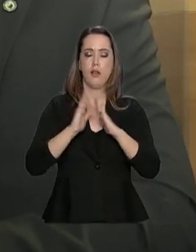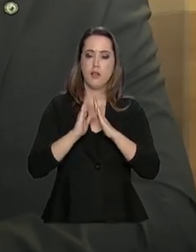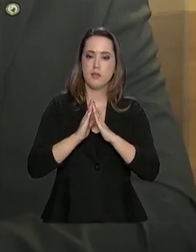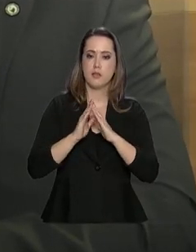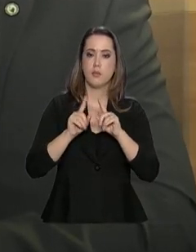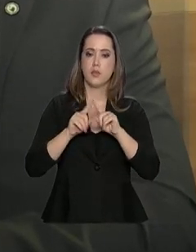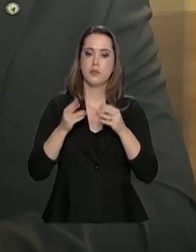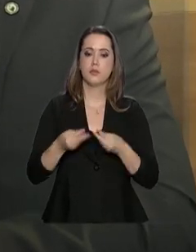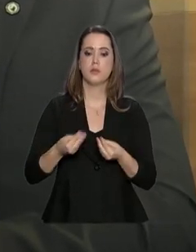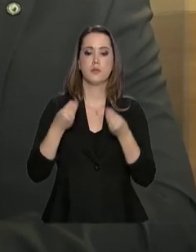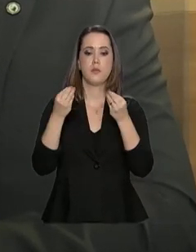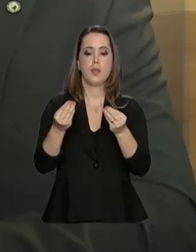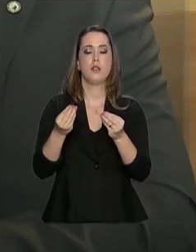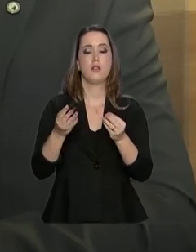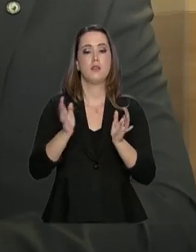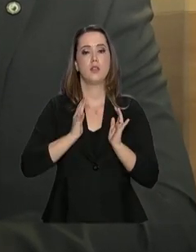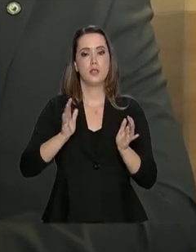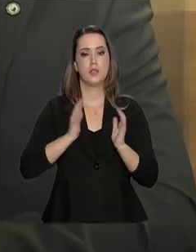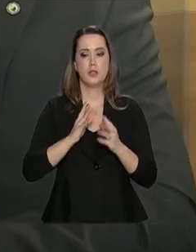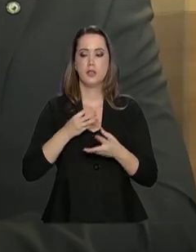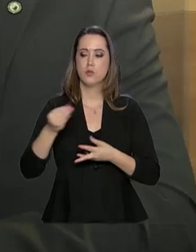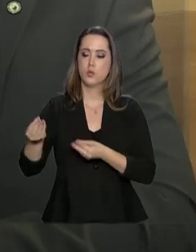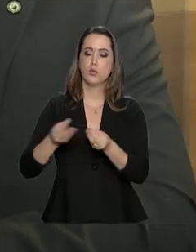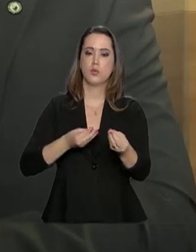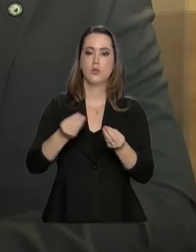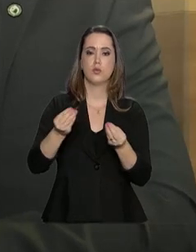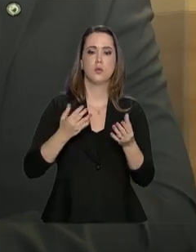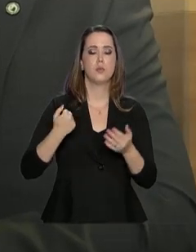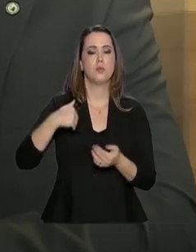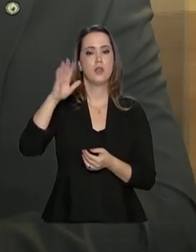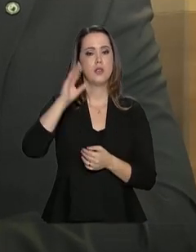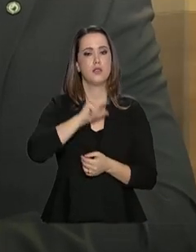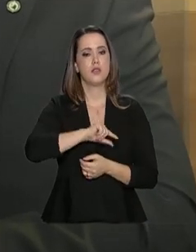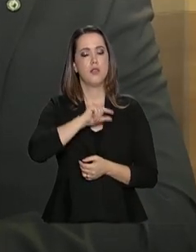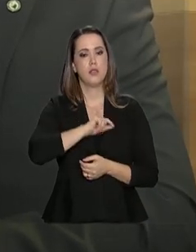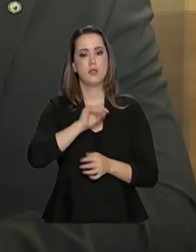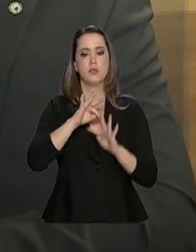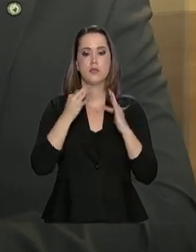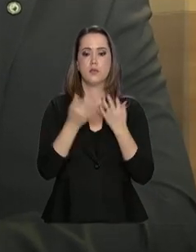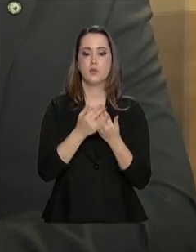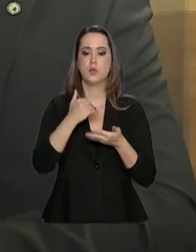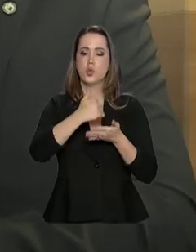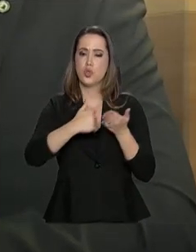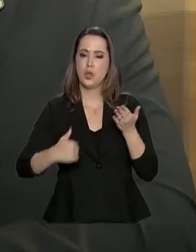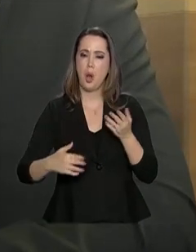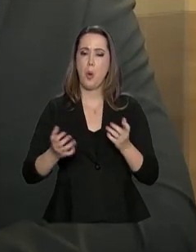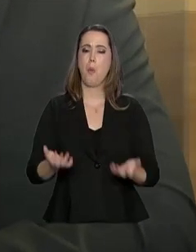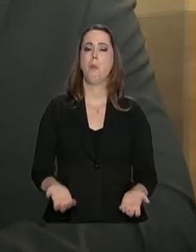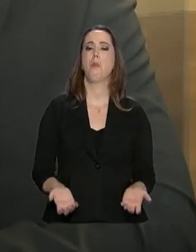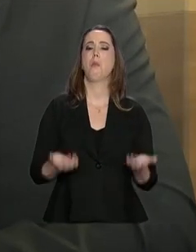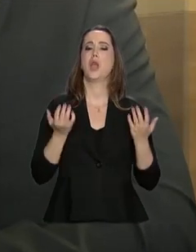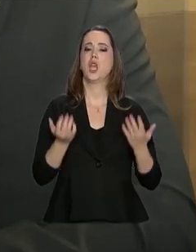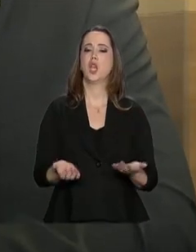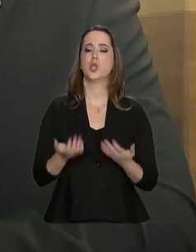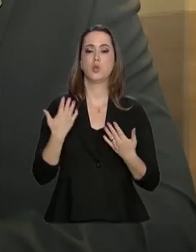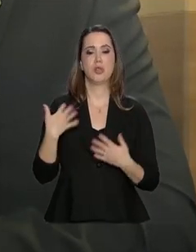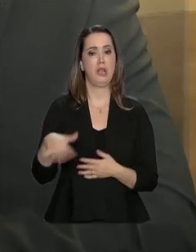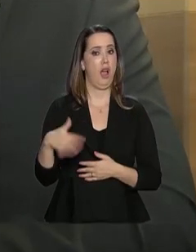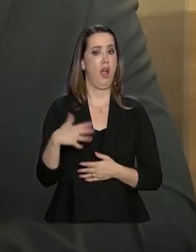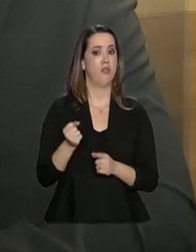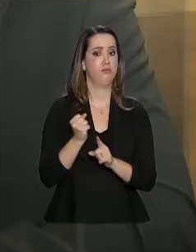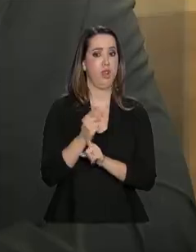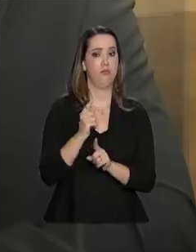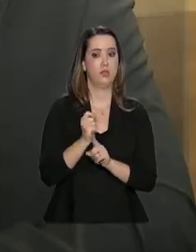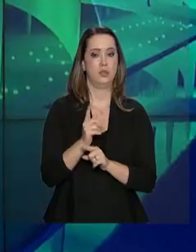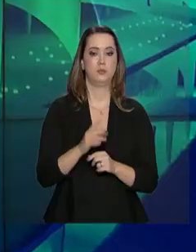mas levar riqueza, distribuir riqueza, aumentar a renda das famílias, tirar esse peso que onera tanto as